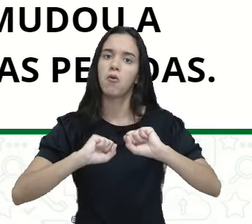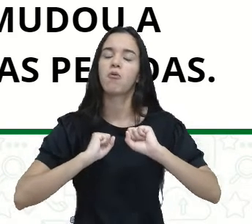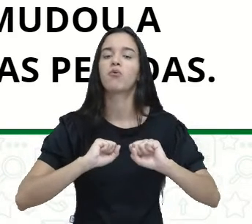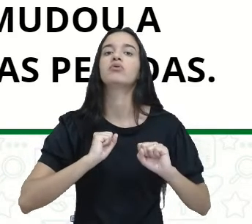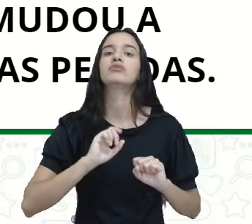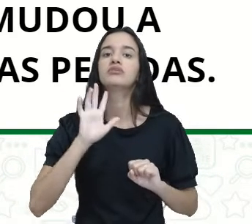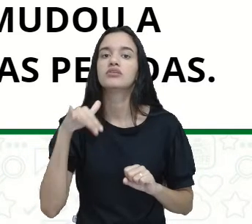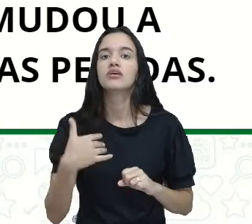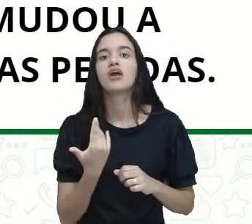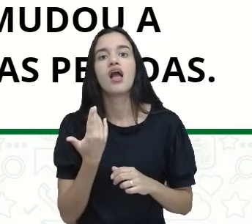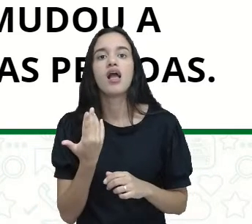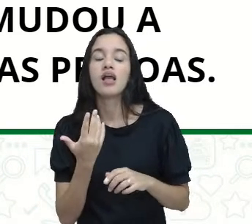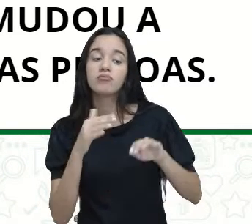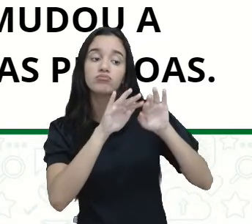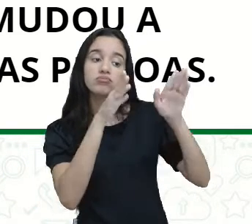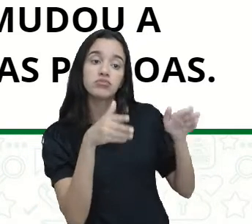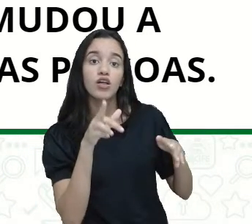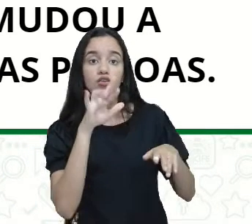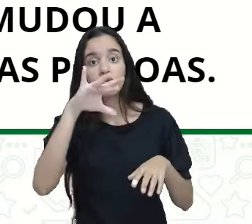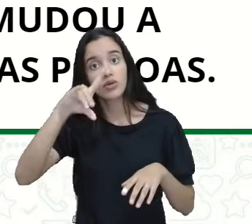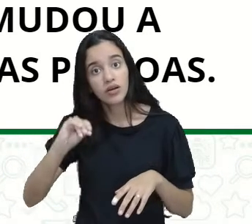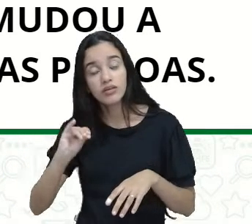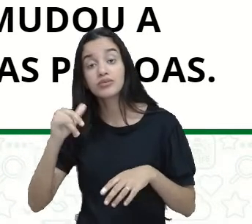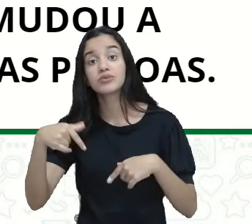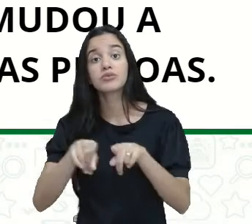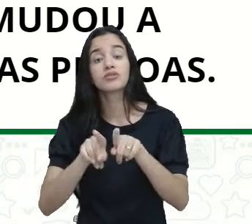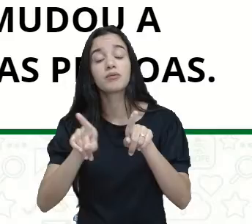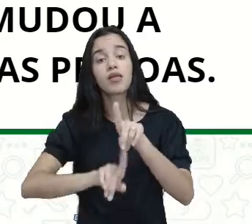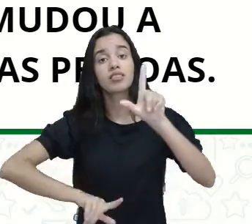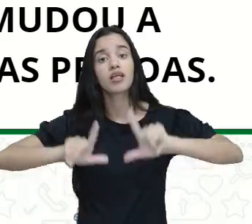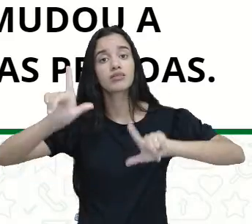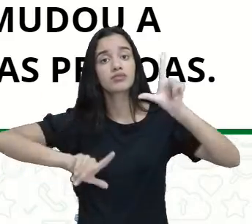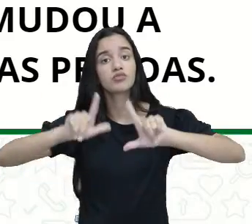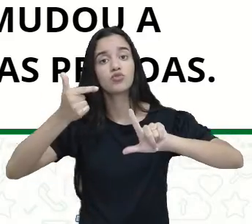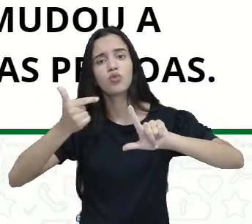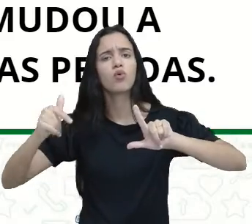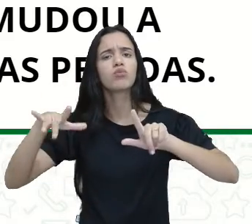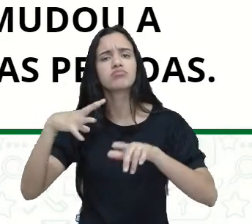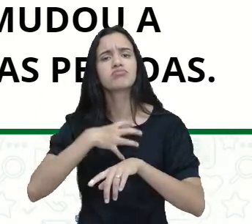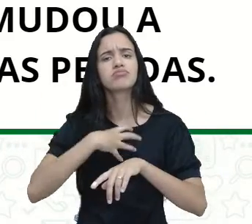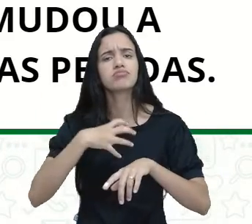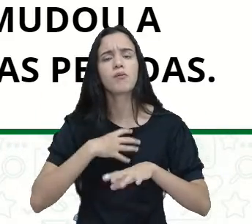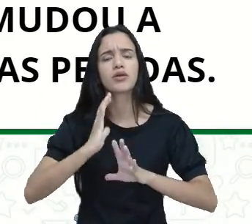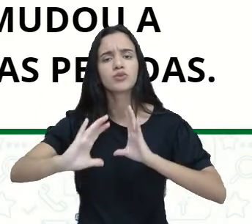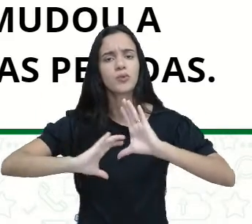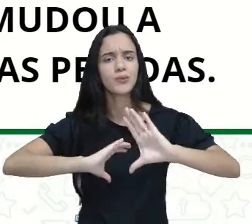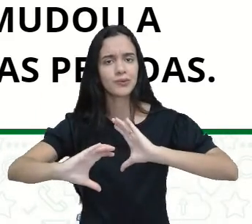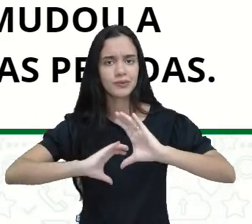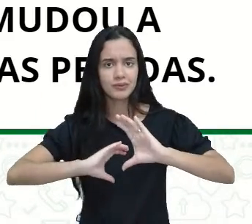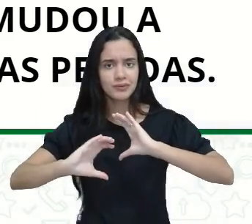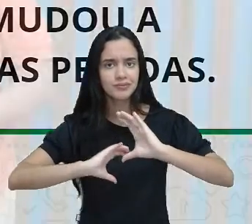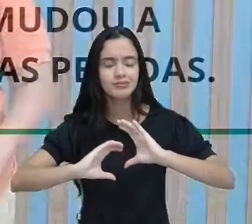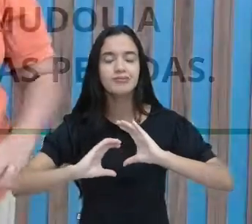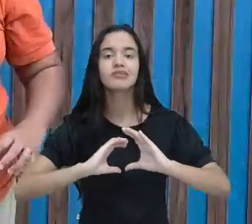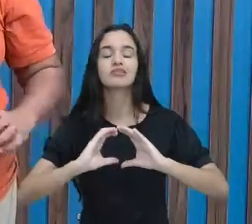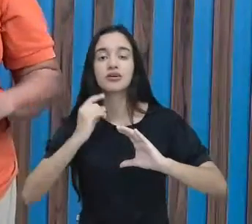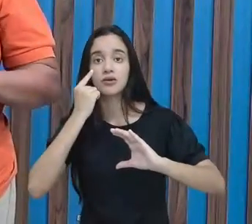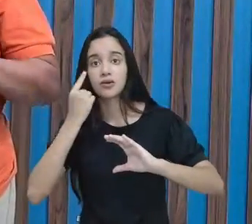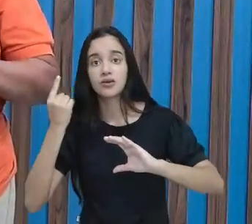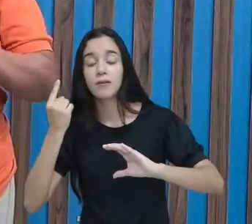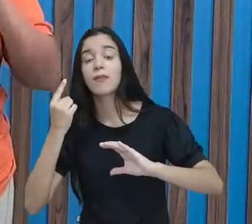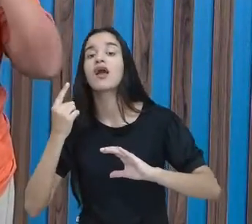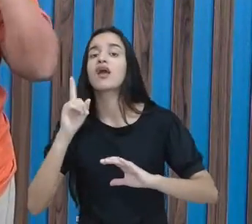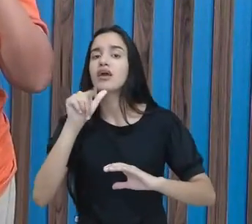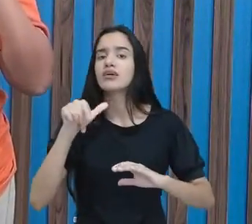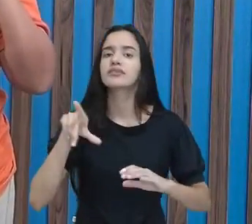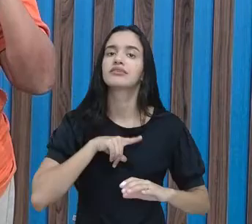através do rádio, da televisão e outros meios de comunicação. E eles, esses meios aí, eles